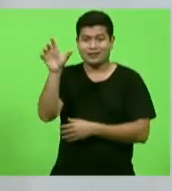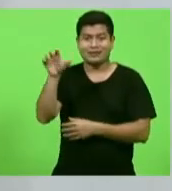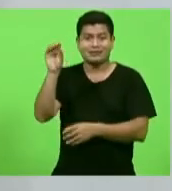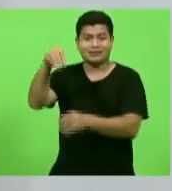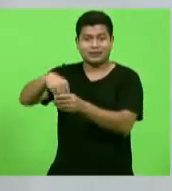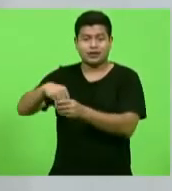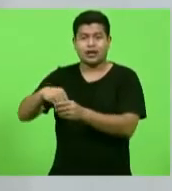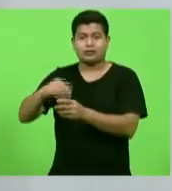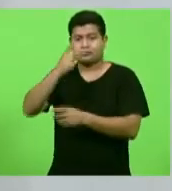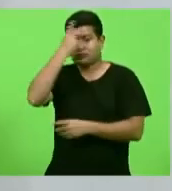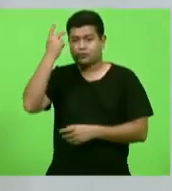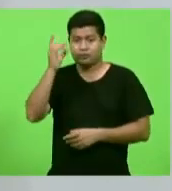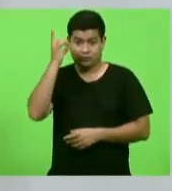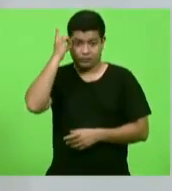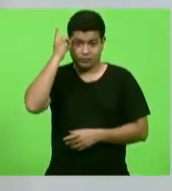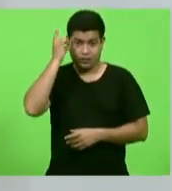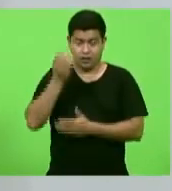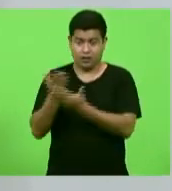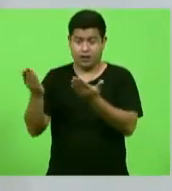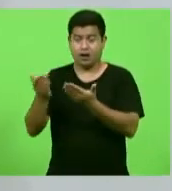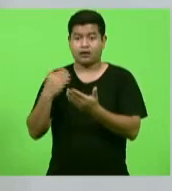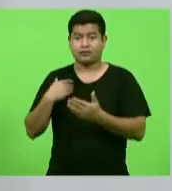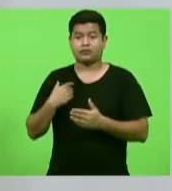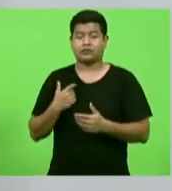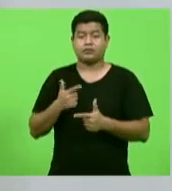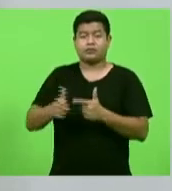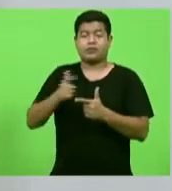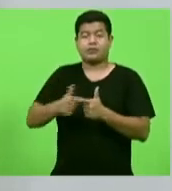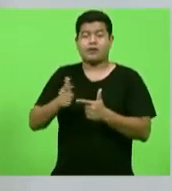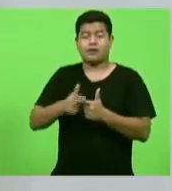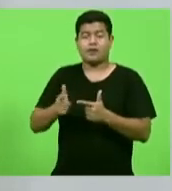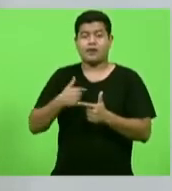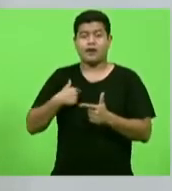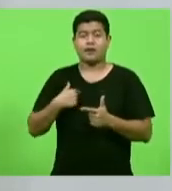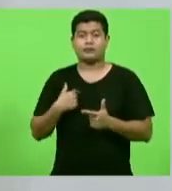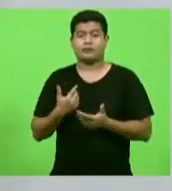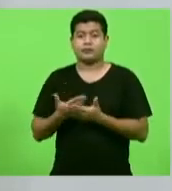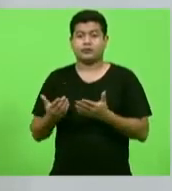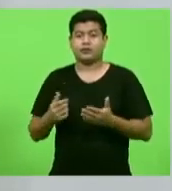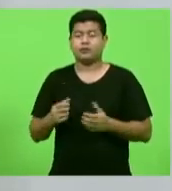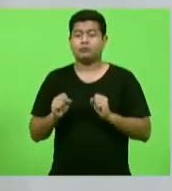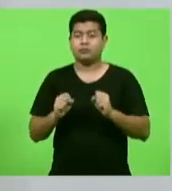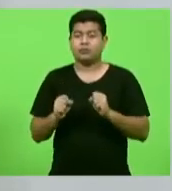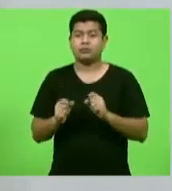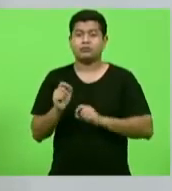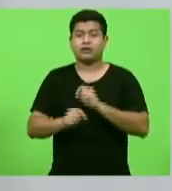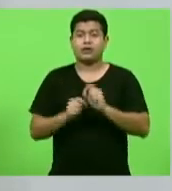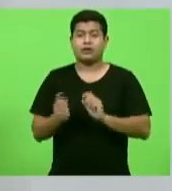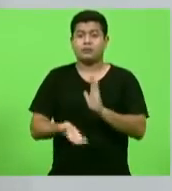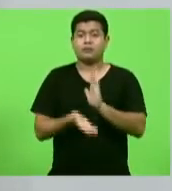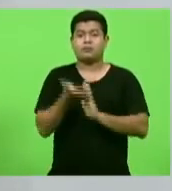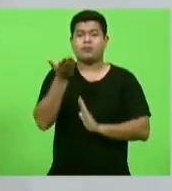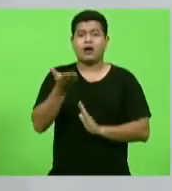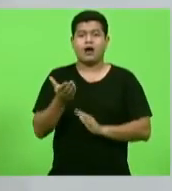sistema imune, essas pessoas têm maior prevalência de obesidade, diabetes,